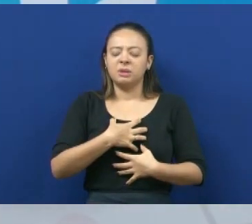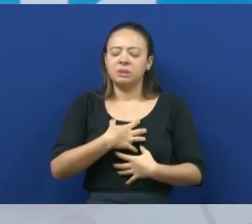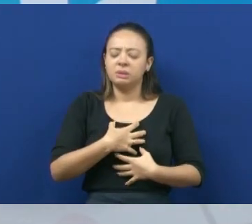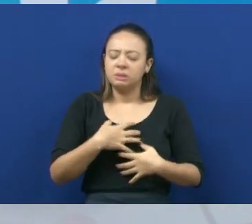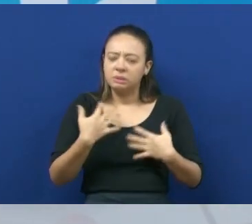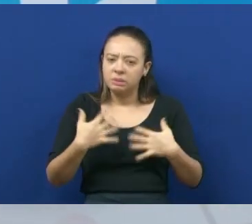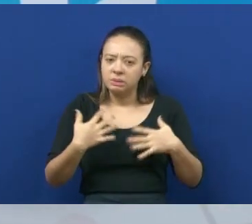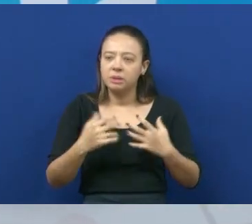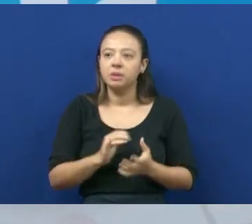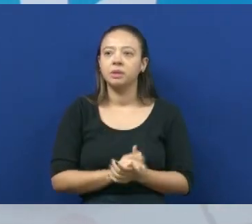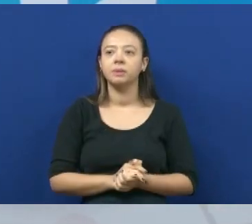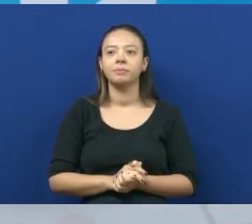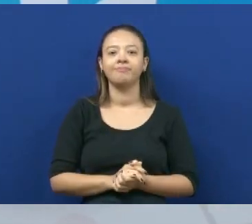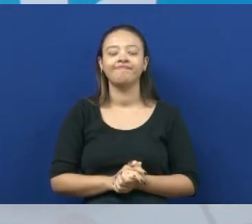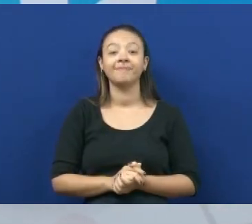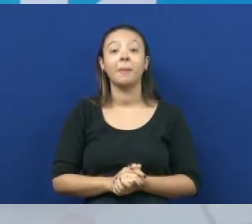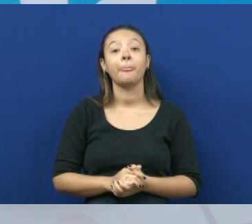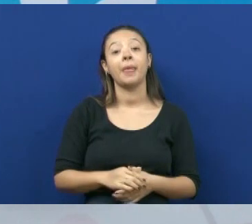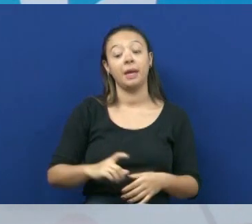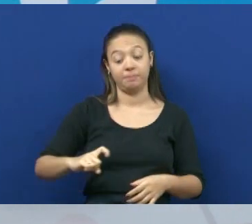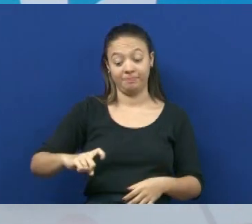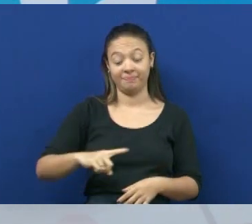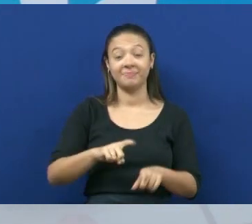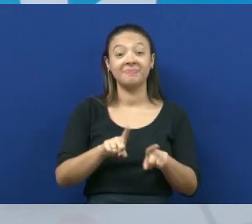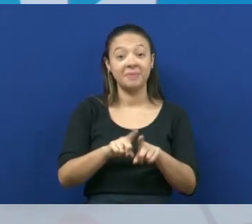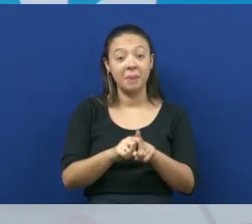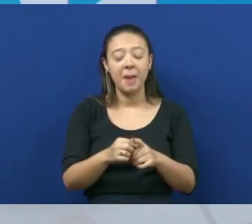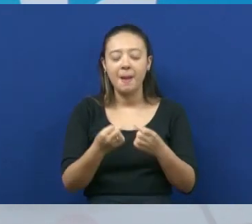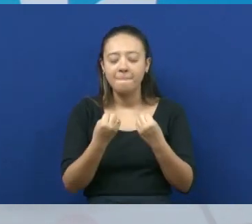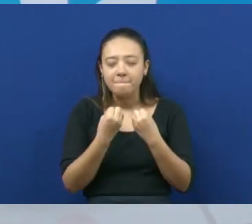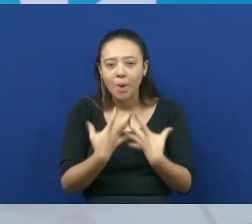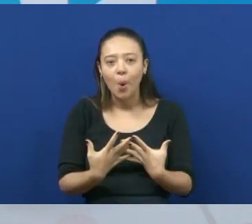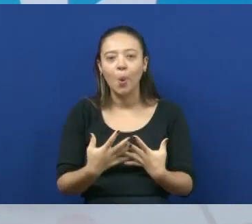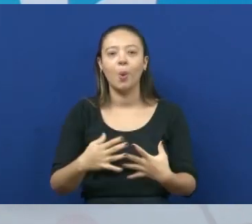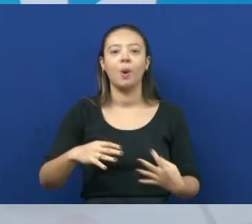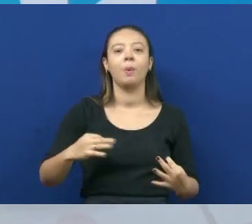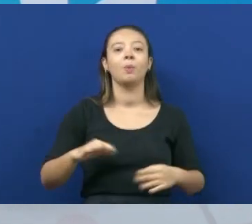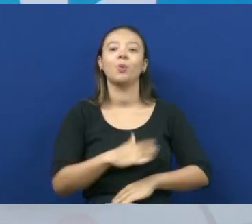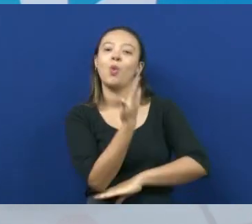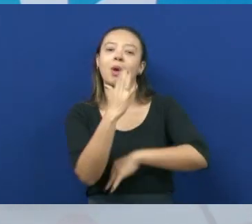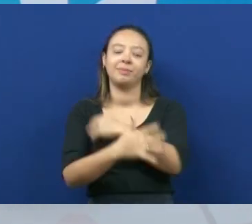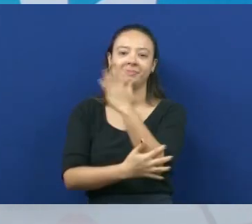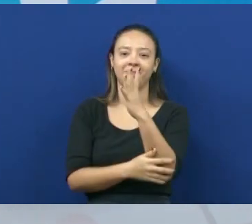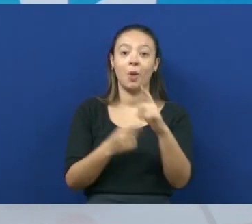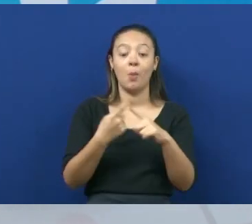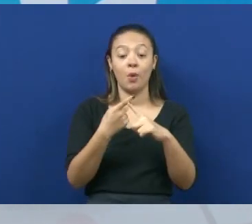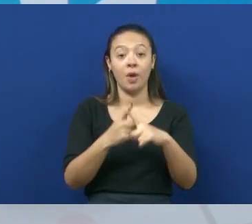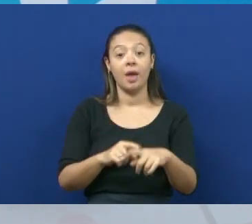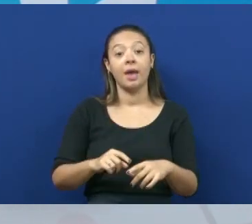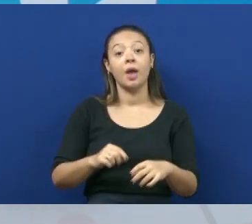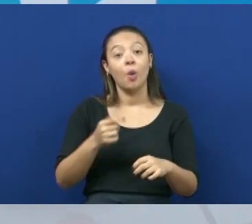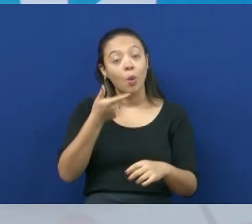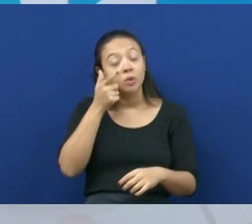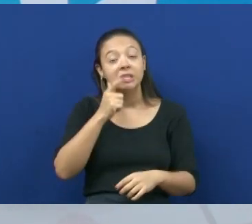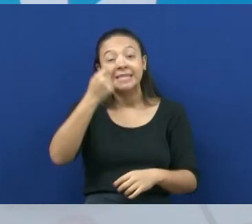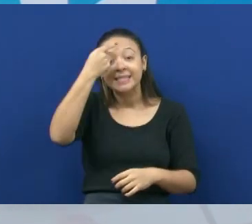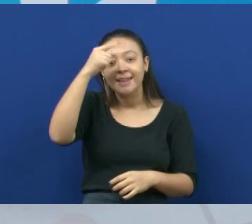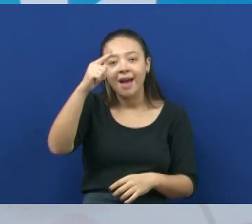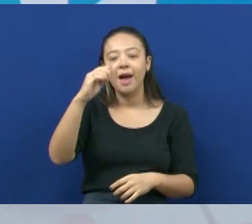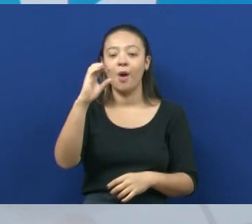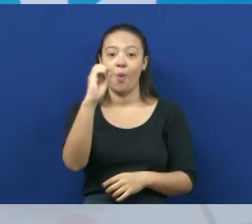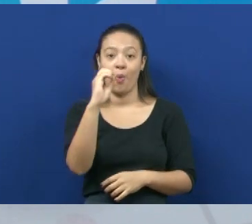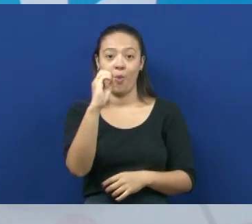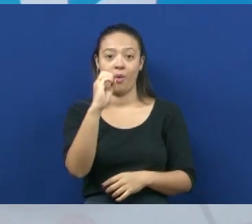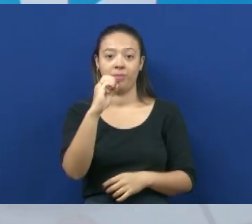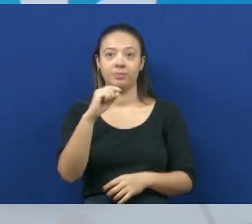As bactérias são boas também para o ambiente. Elas produzem o oxigênio da atmosfera